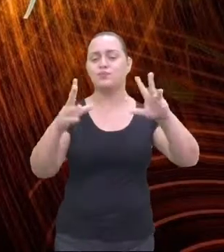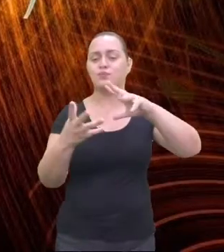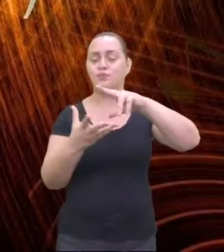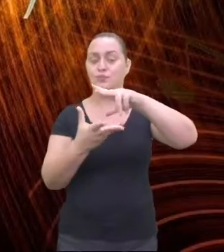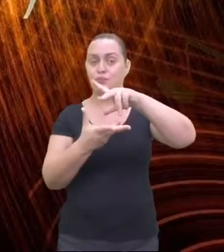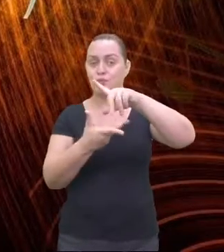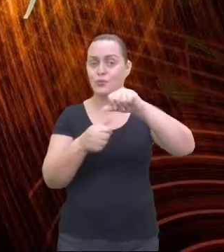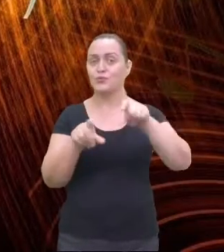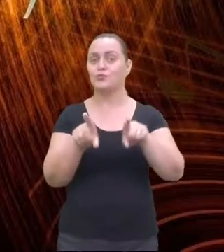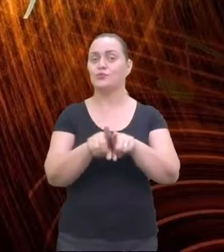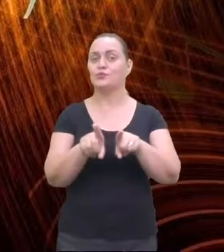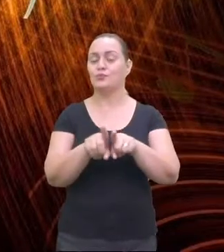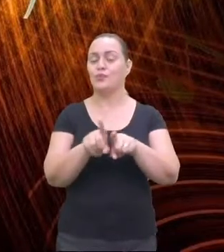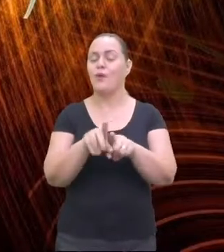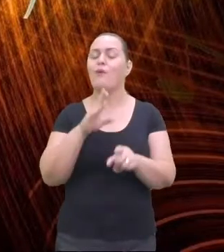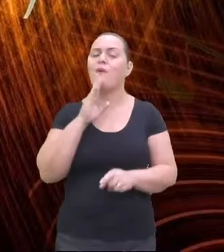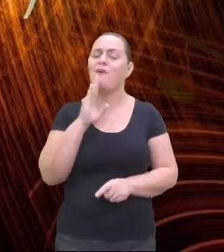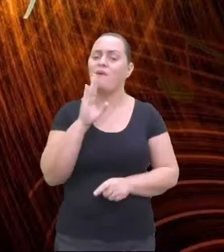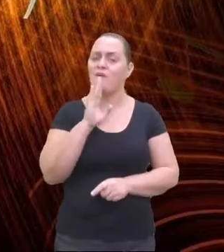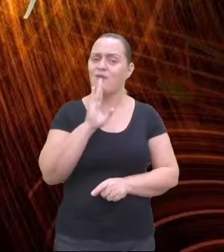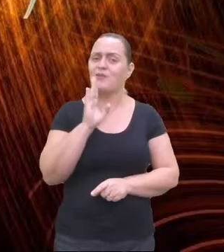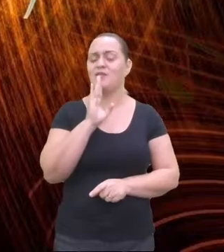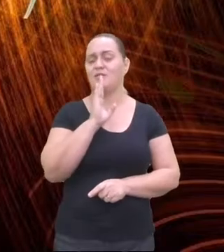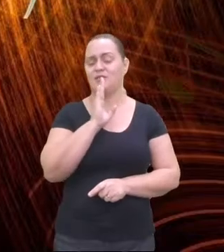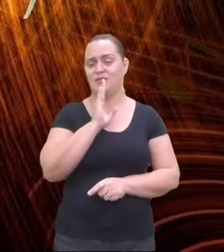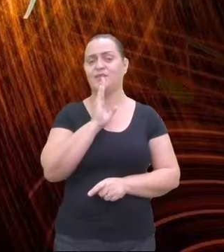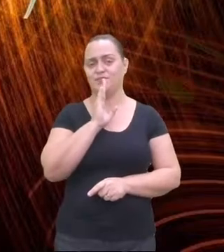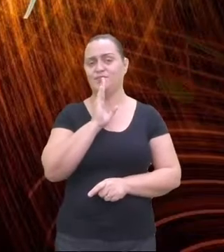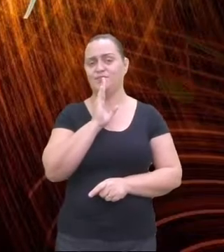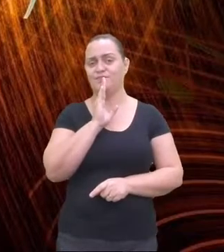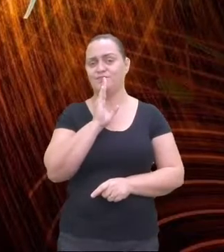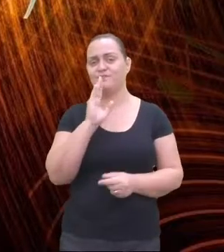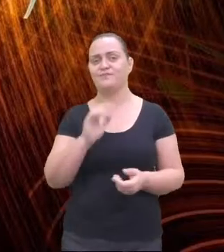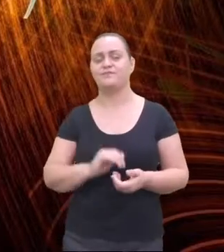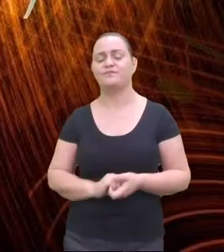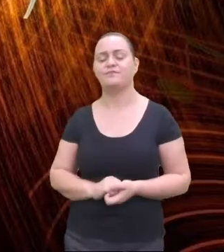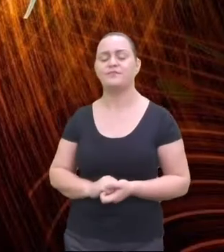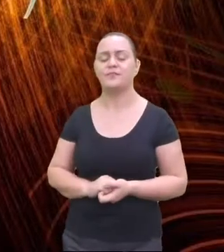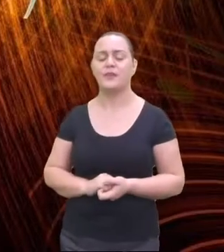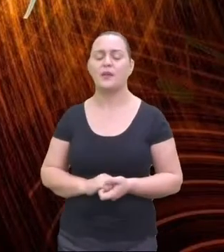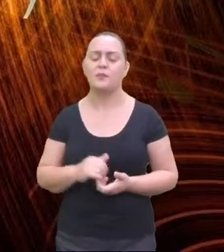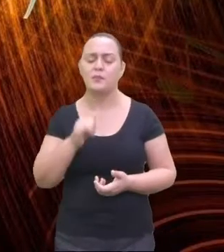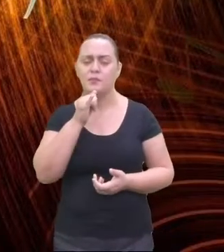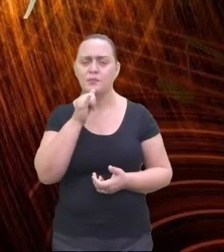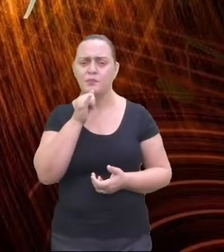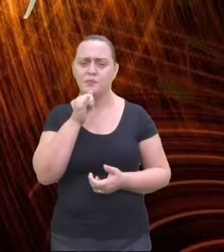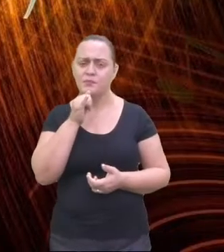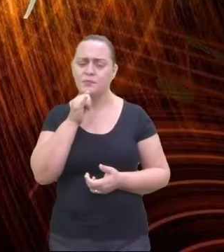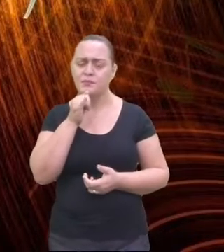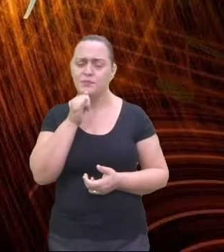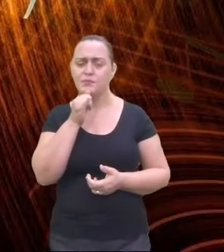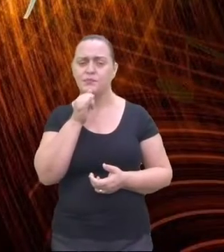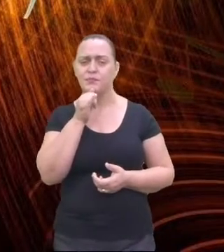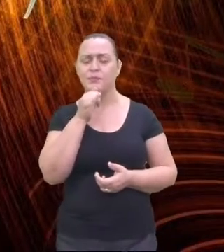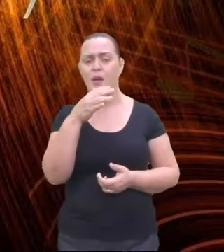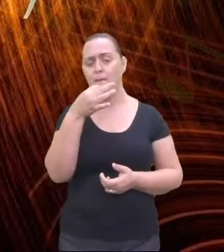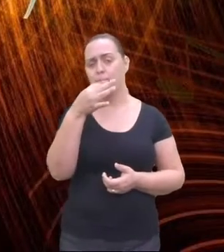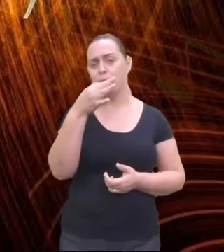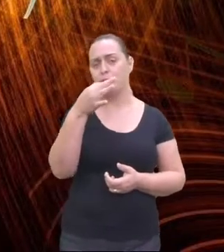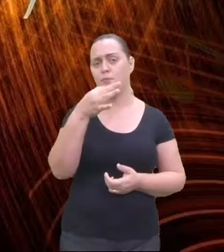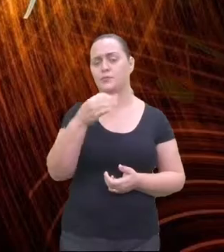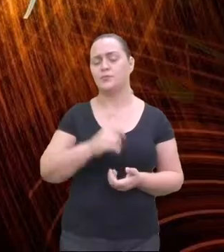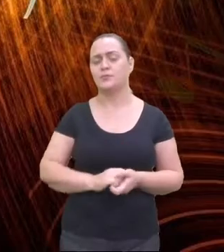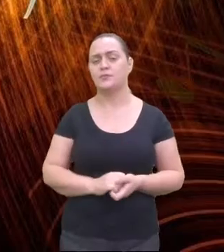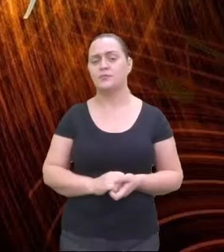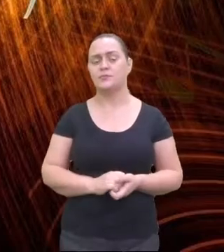Jobim. Os dois últimos foram os compositores da segunda canção mais executada no mundo. Garota de